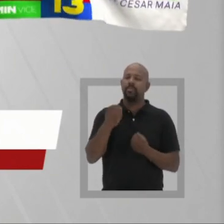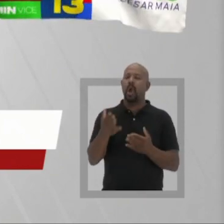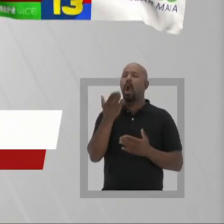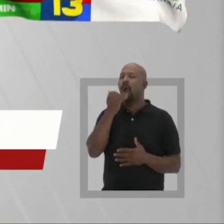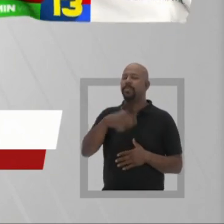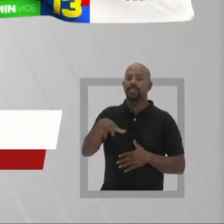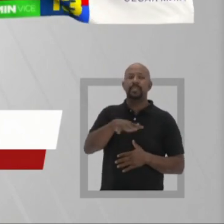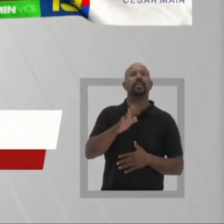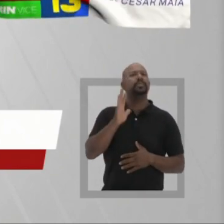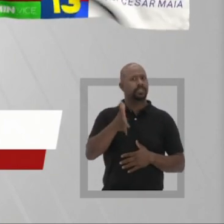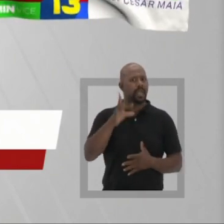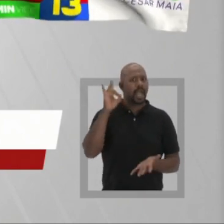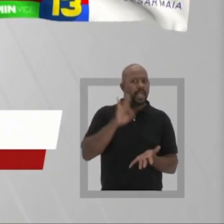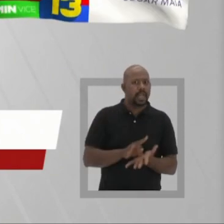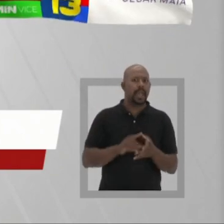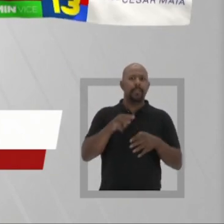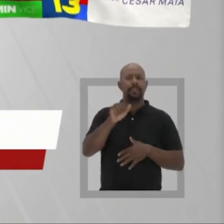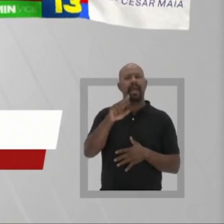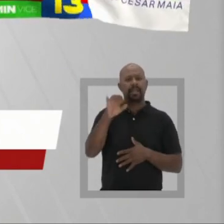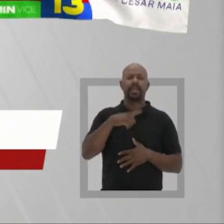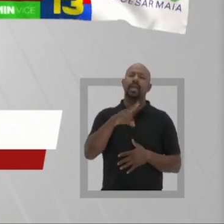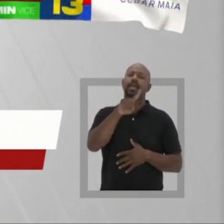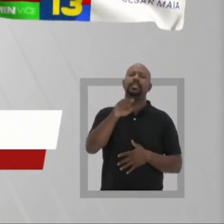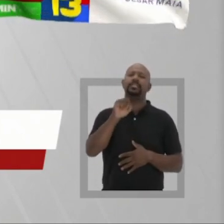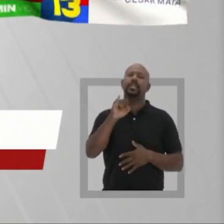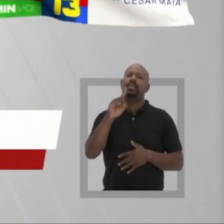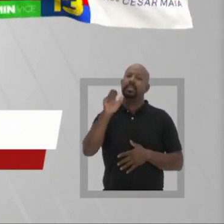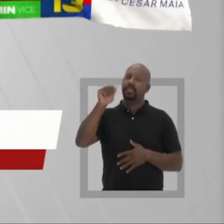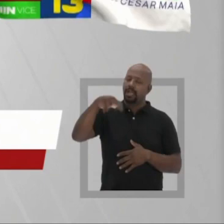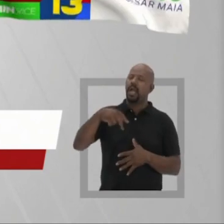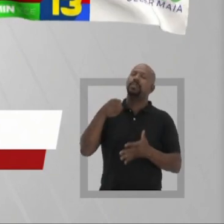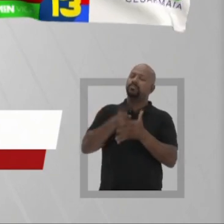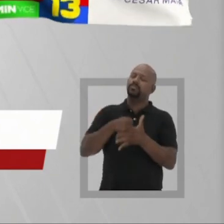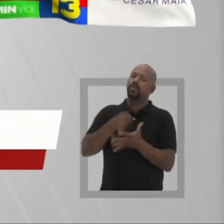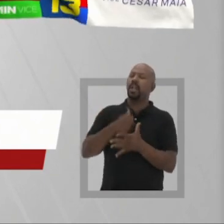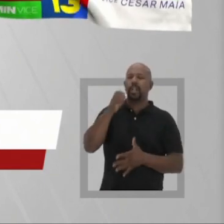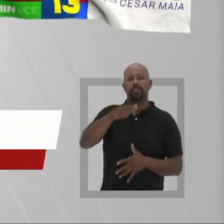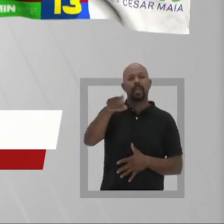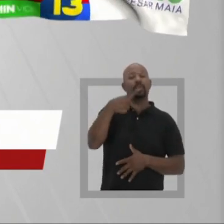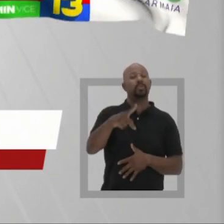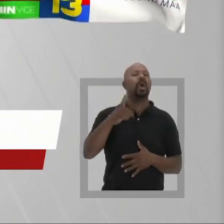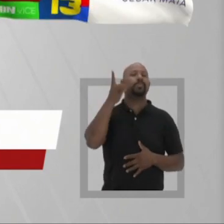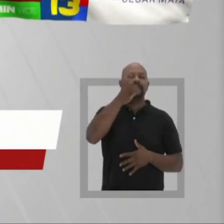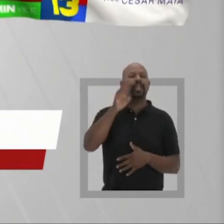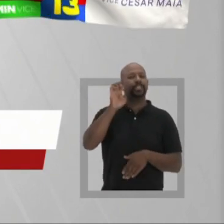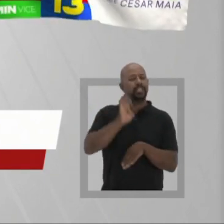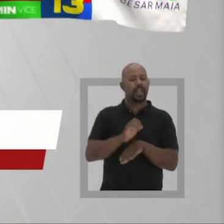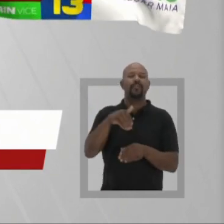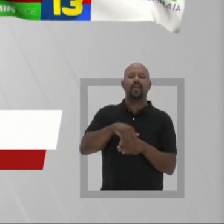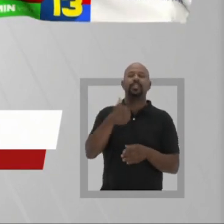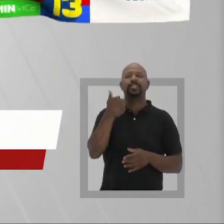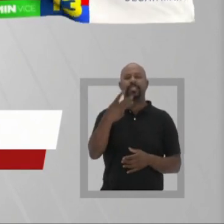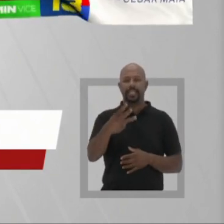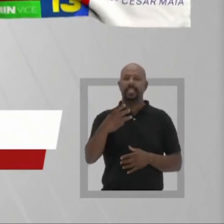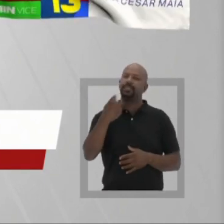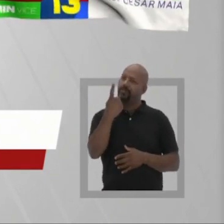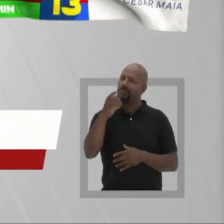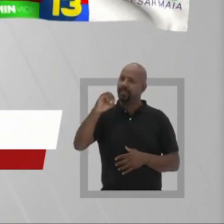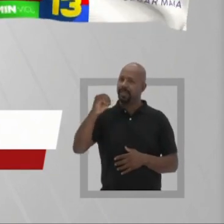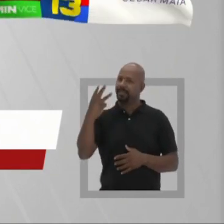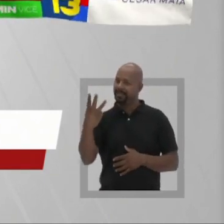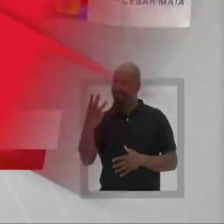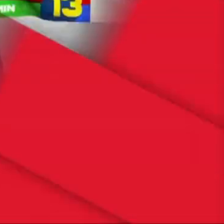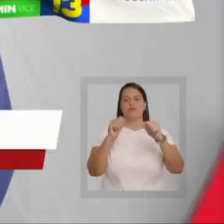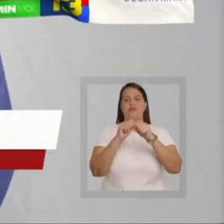comida na mesa do povo. E já é a realidade, Maricá. Sou Zeidã, defensora das mulheres. A sua deputada estadual. Vote 13103.